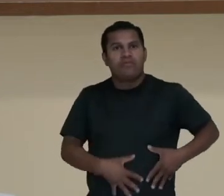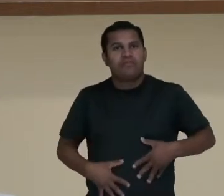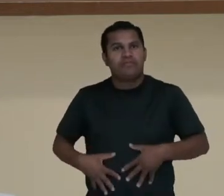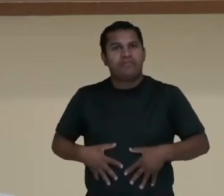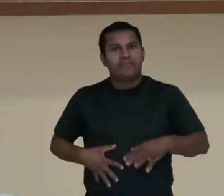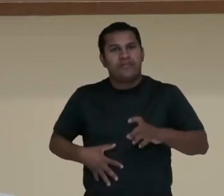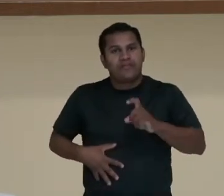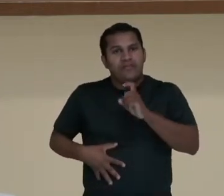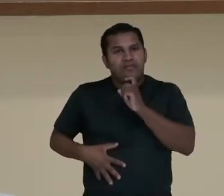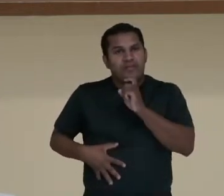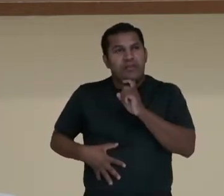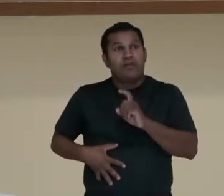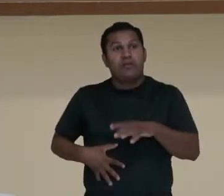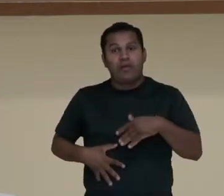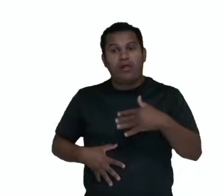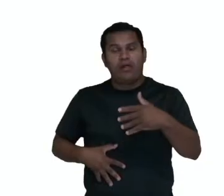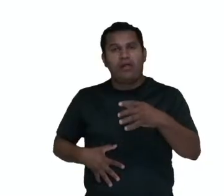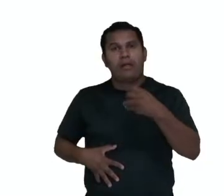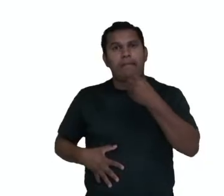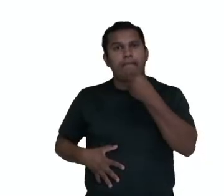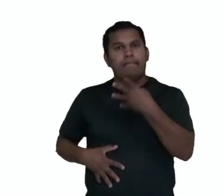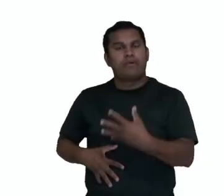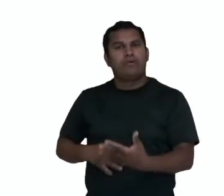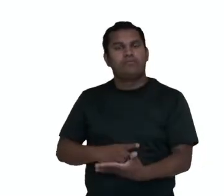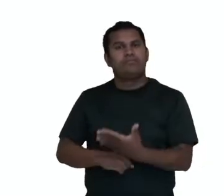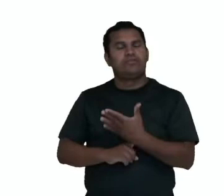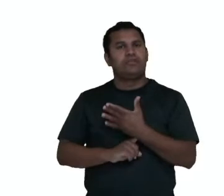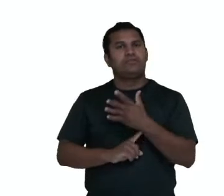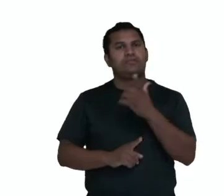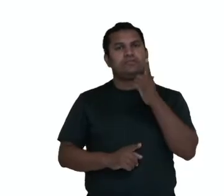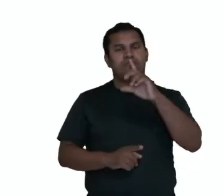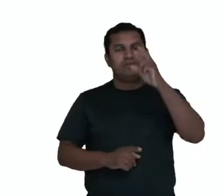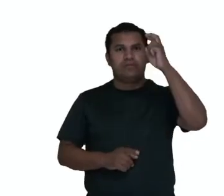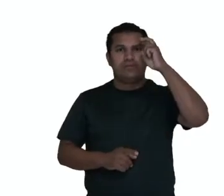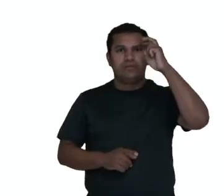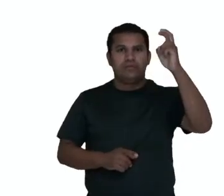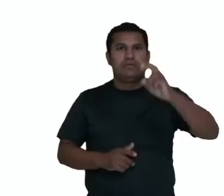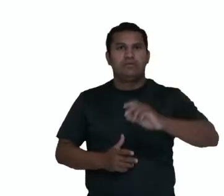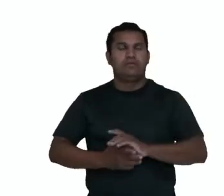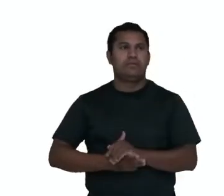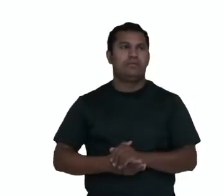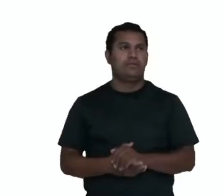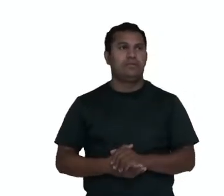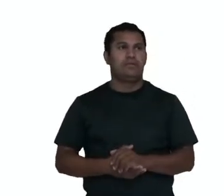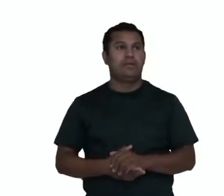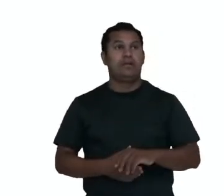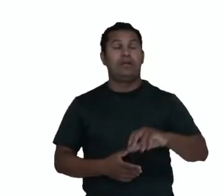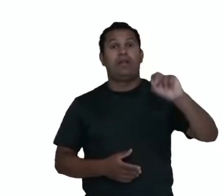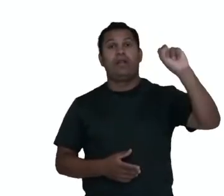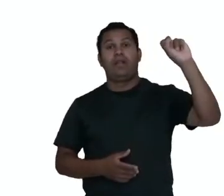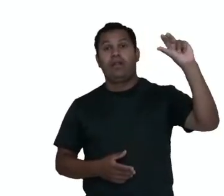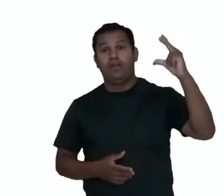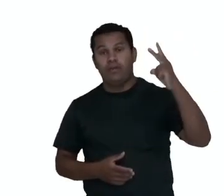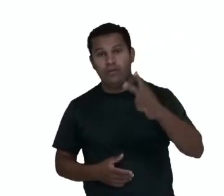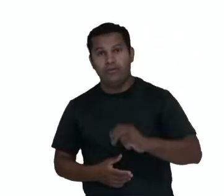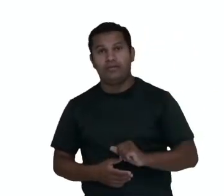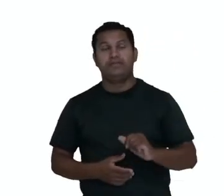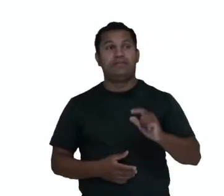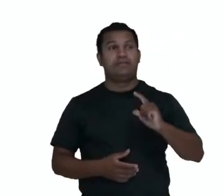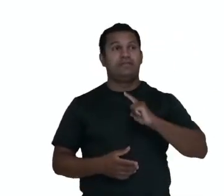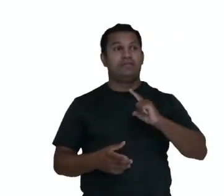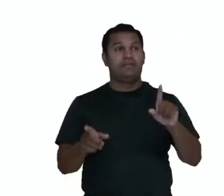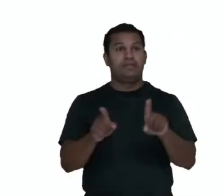coisa nova. É desse medo que ele está falando. Então, medo que ofusca, luz, cumplicente, as folhas contam